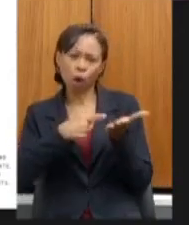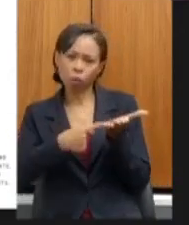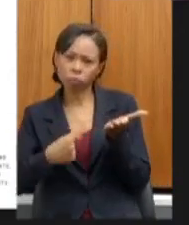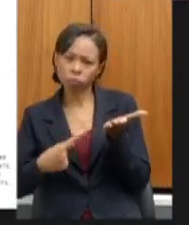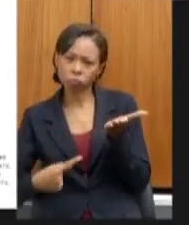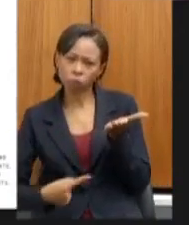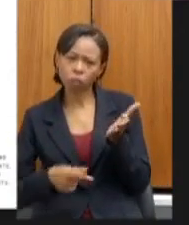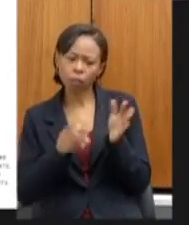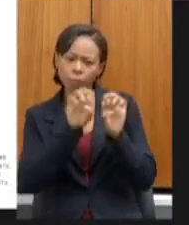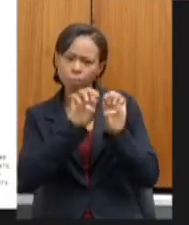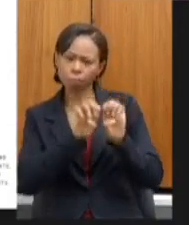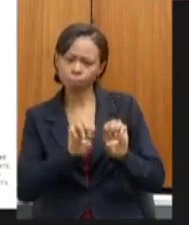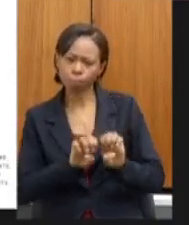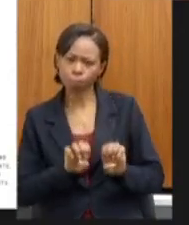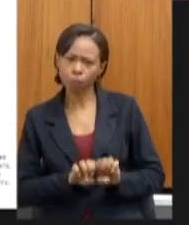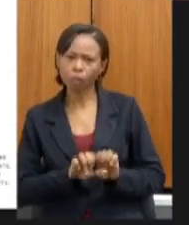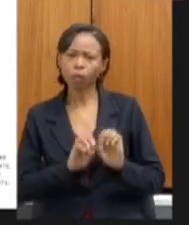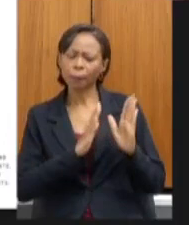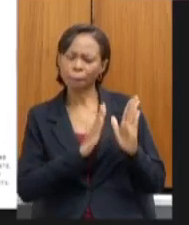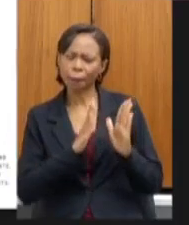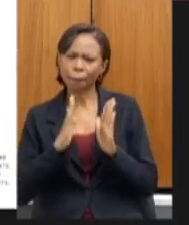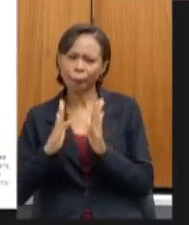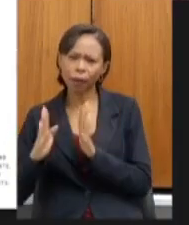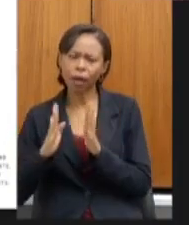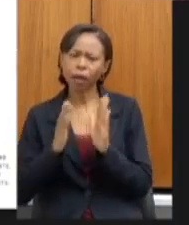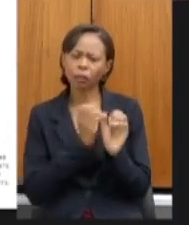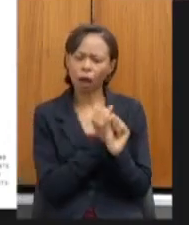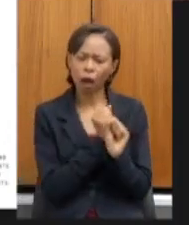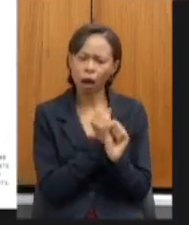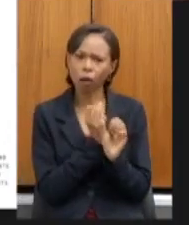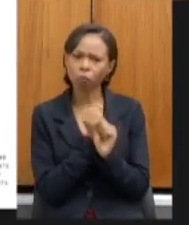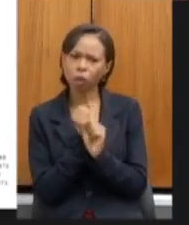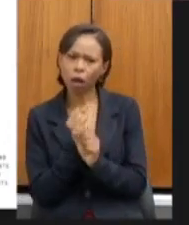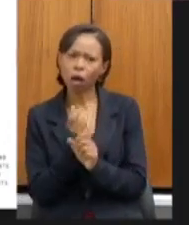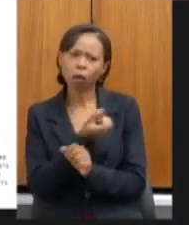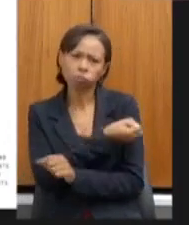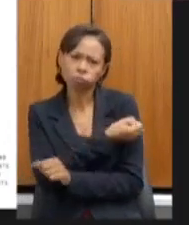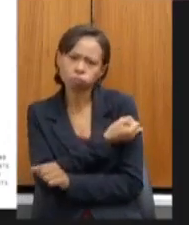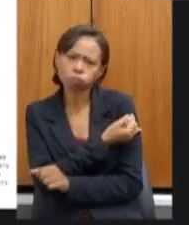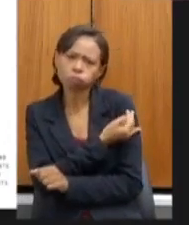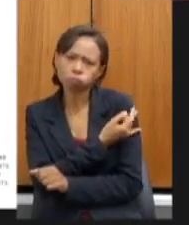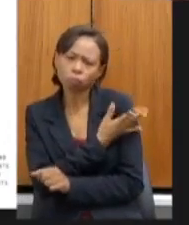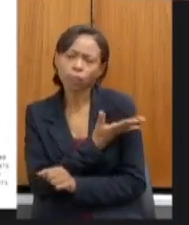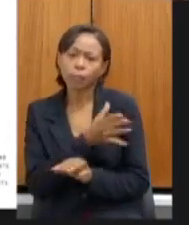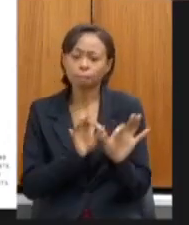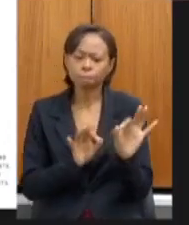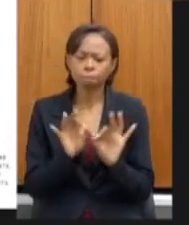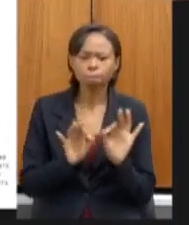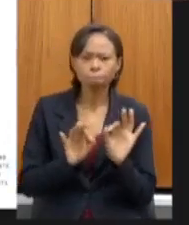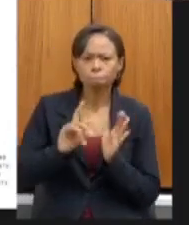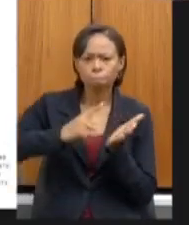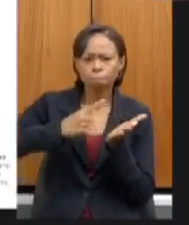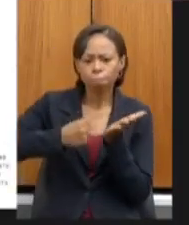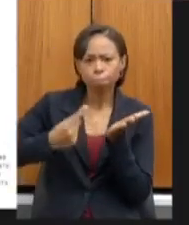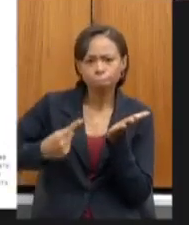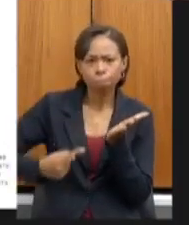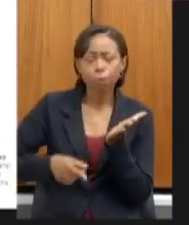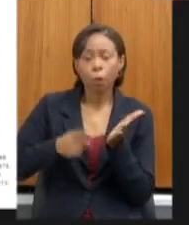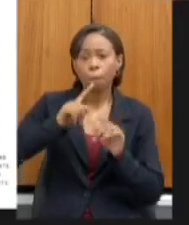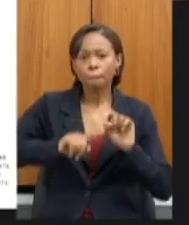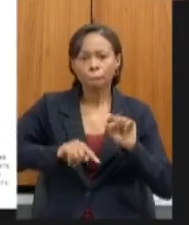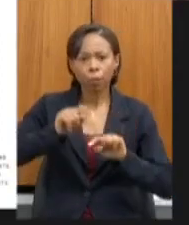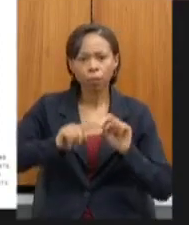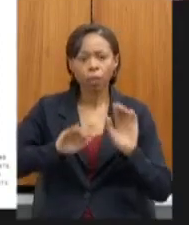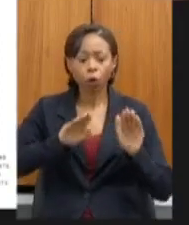estudos às atividades por ano de escolaridade tivemos esse cuidado de fazer um material bastante direcionado a cada um dos